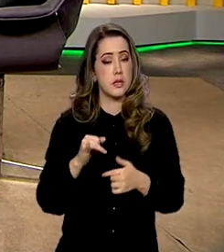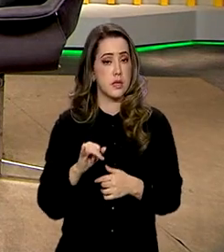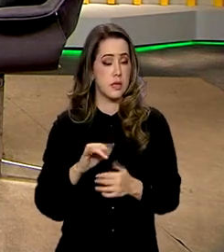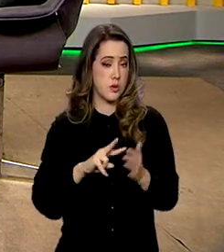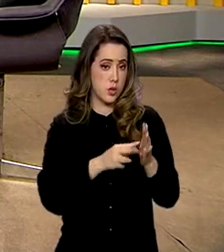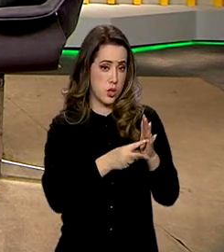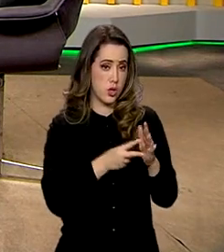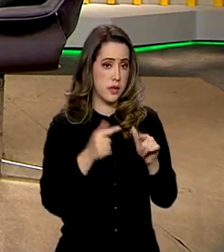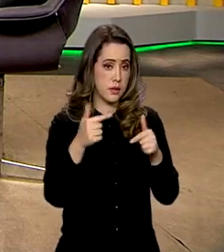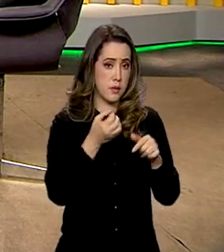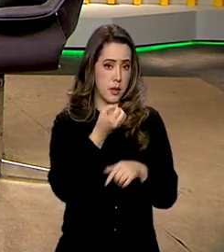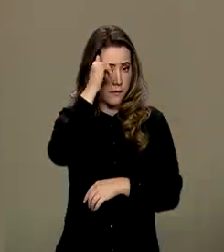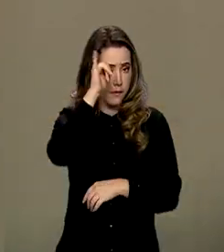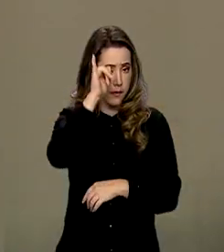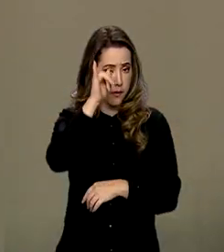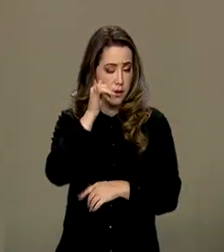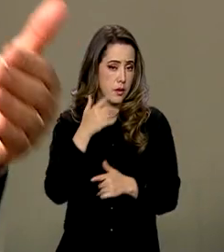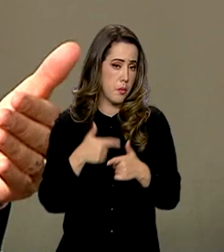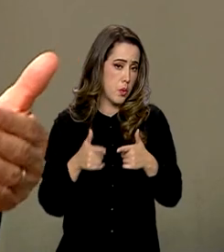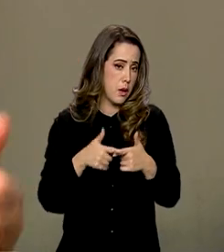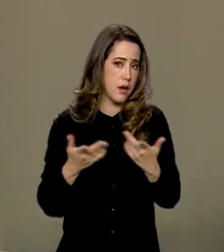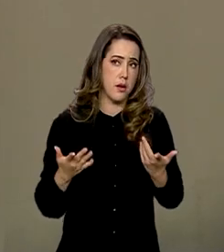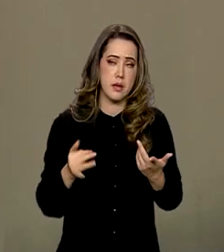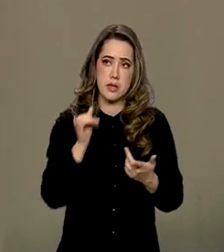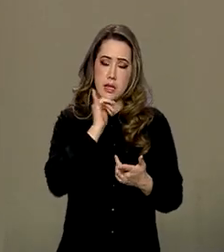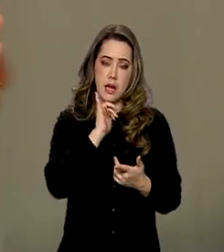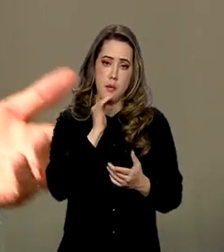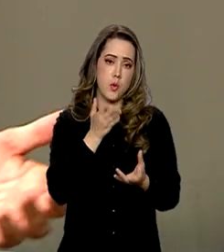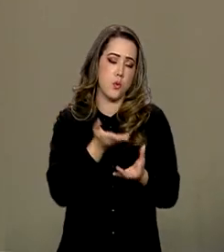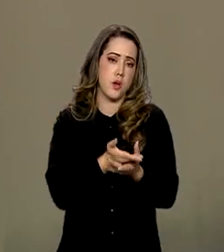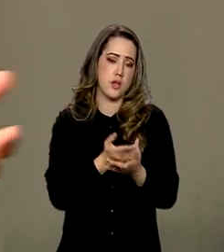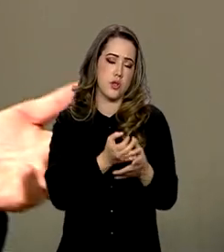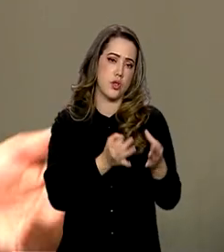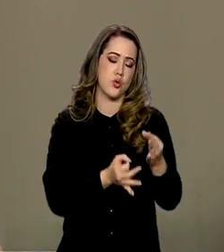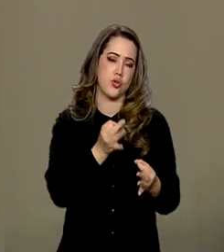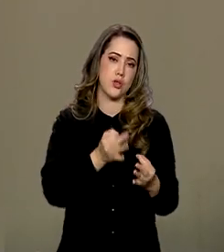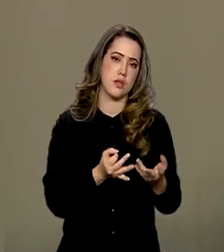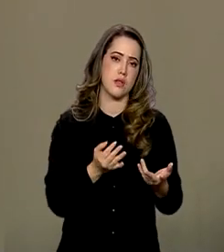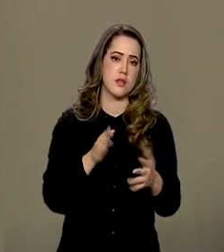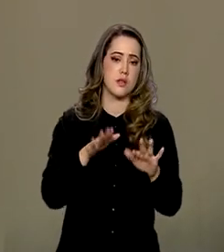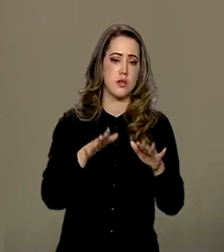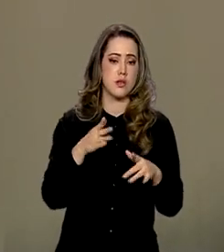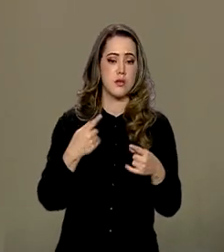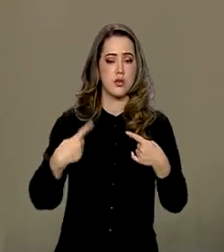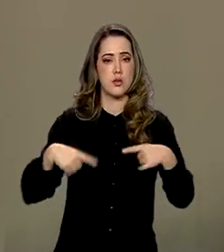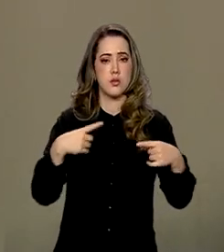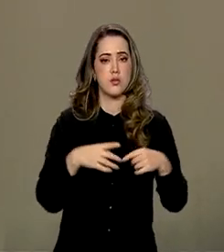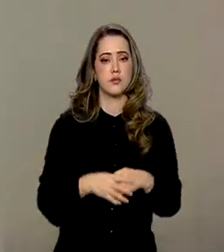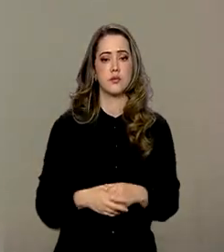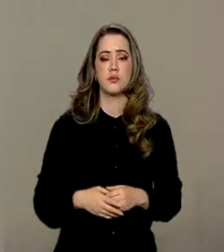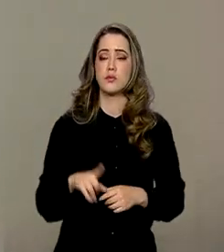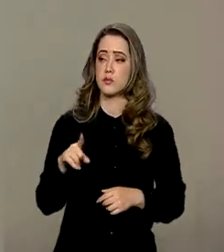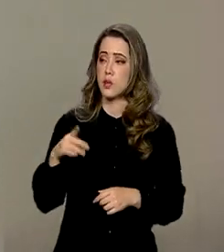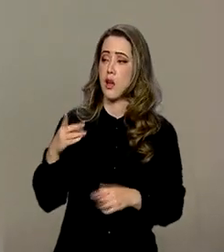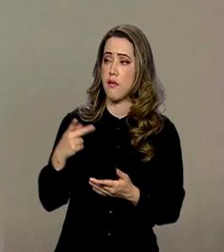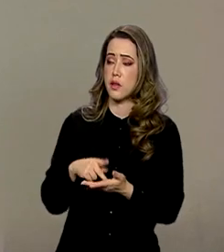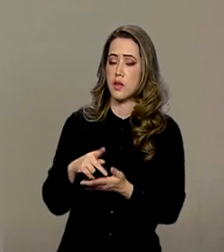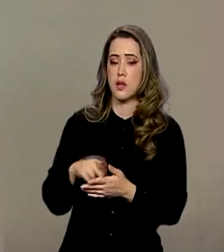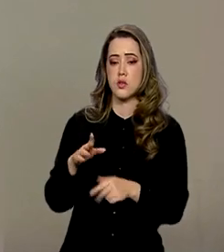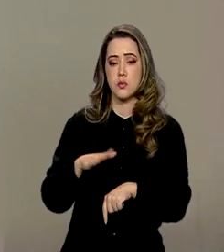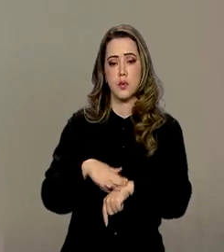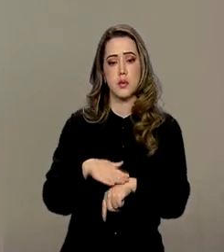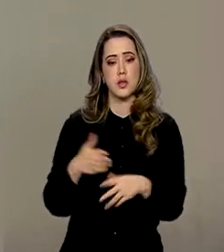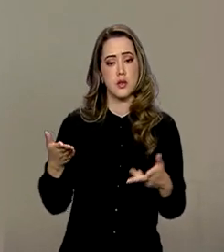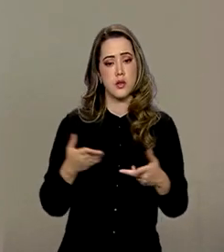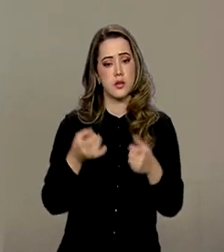funcionam bem, evita que se manda, por exemplo, na justiça para poder julgar uma eventual divergência. É verdade. E é importante a gente aproveitar esse momento,